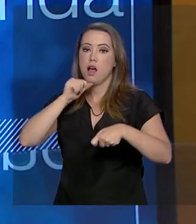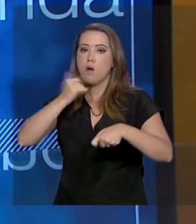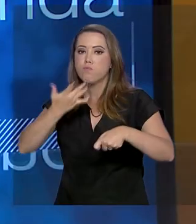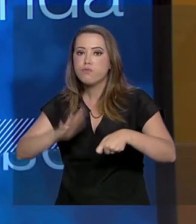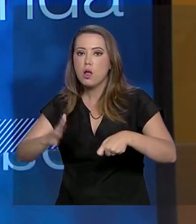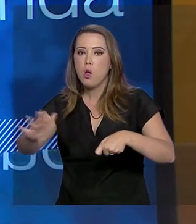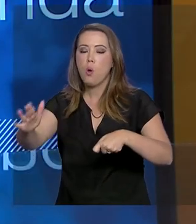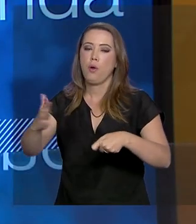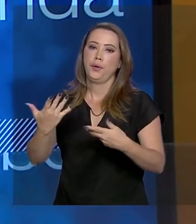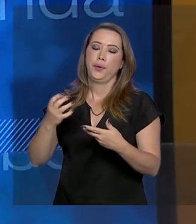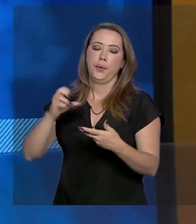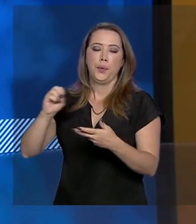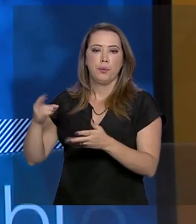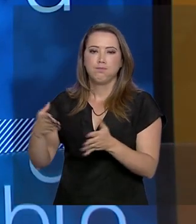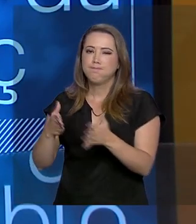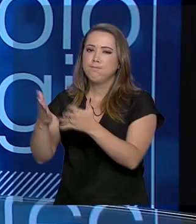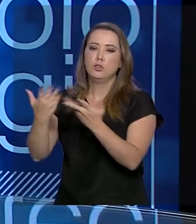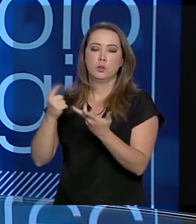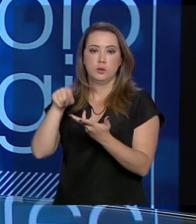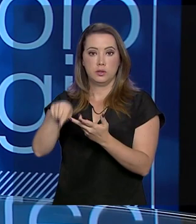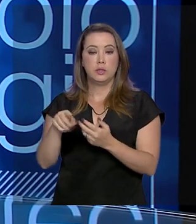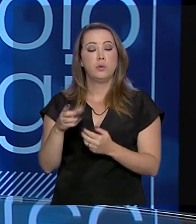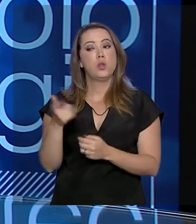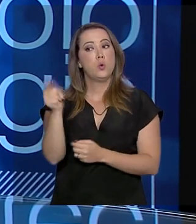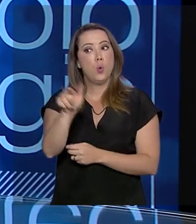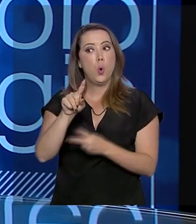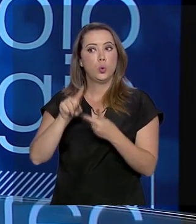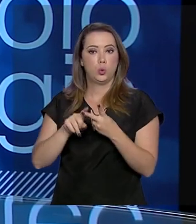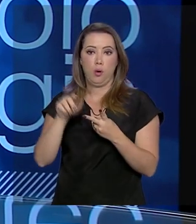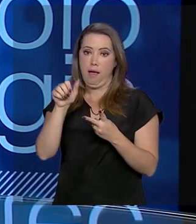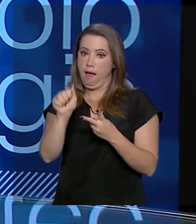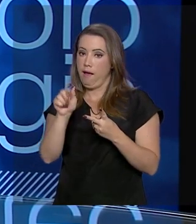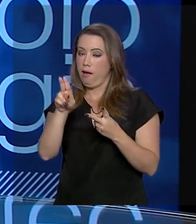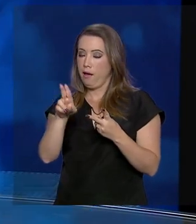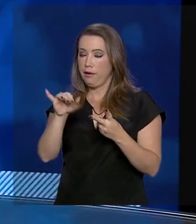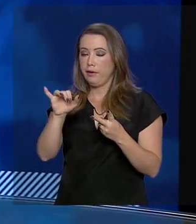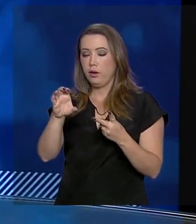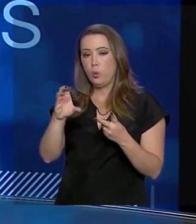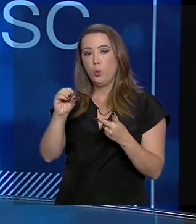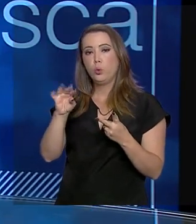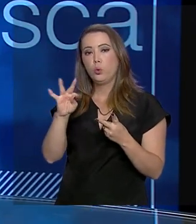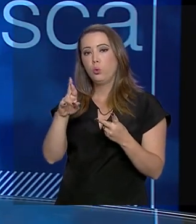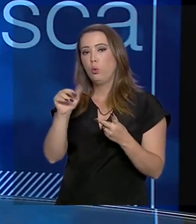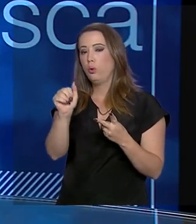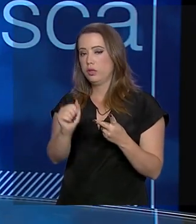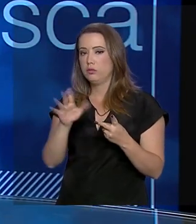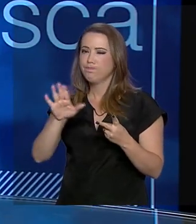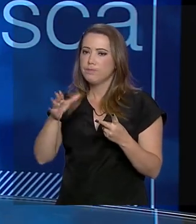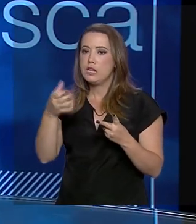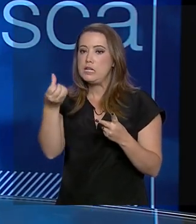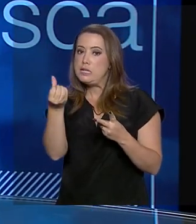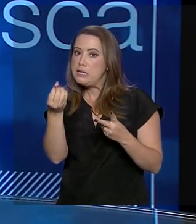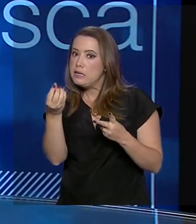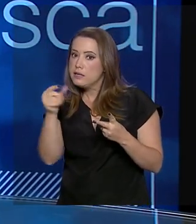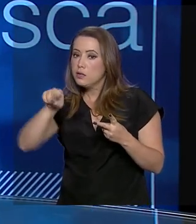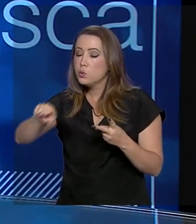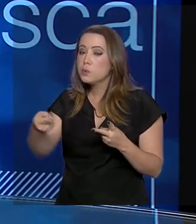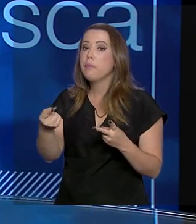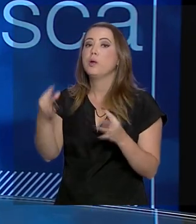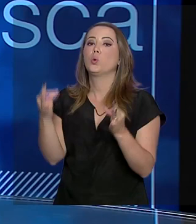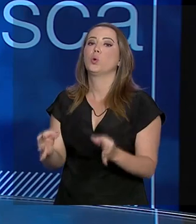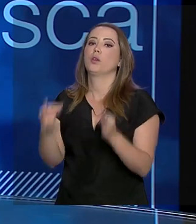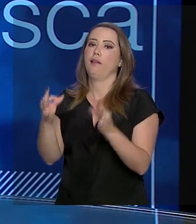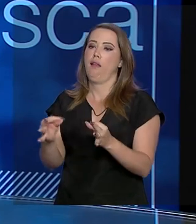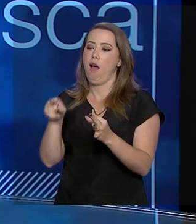ou pesca selvagem. E a aquicultura, nós estamos aí na casa das 600 mil toneladas, ou seja, é uma atividade que vem